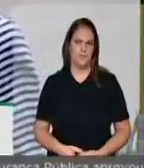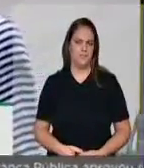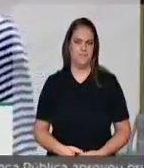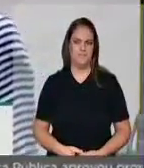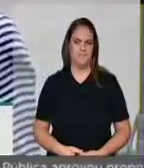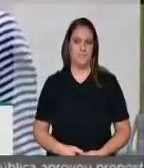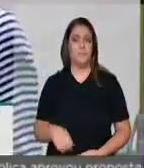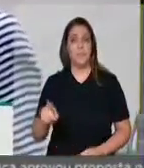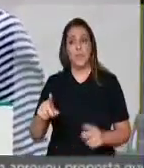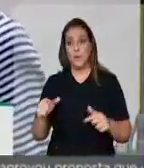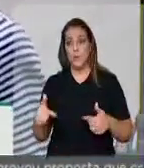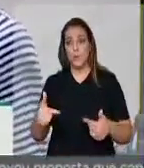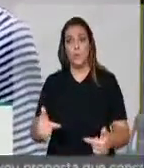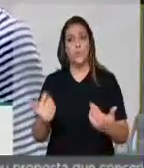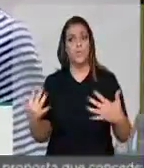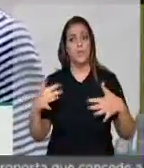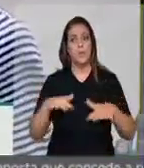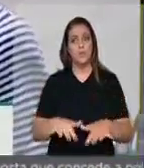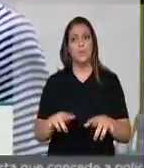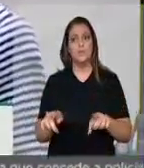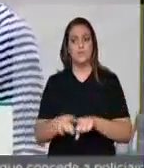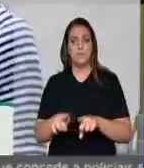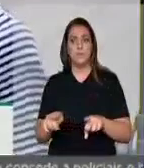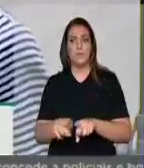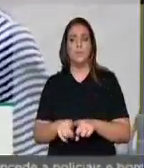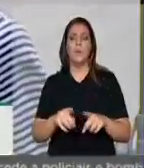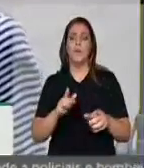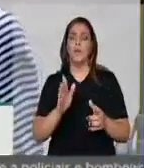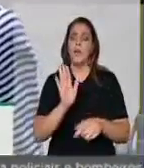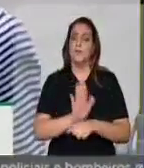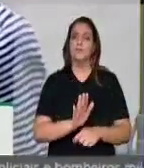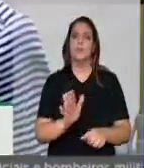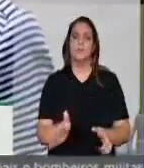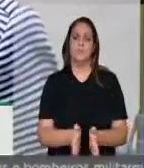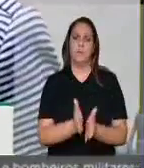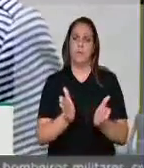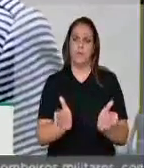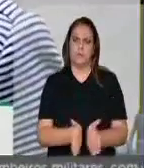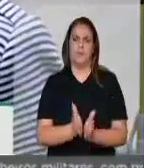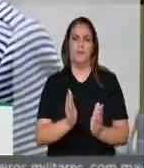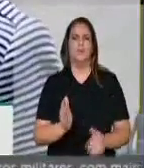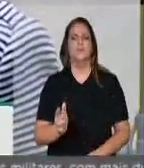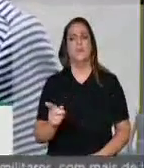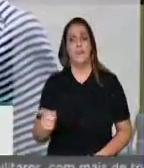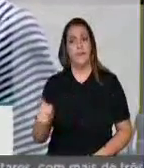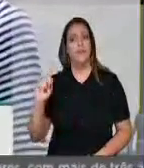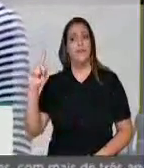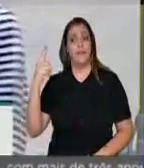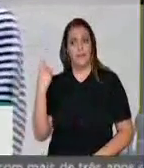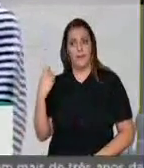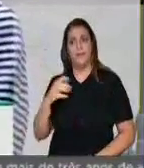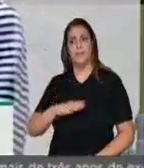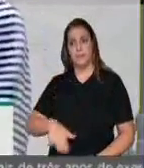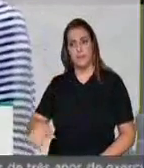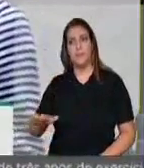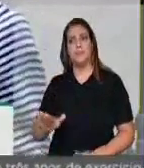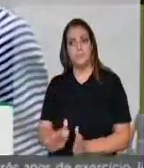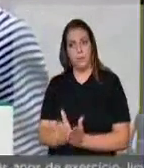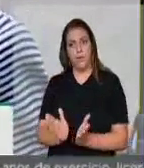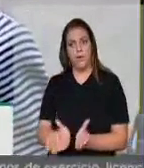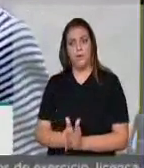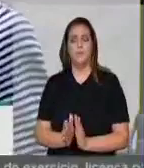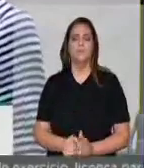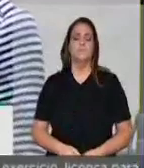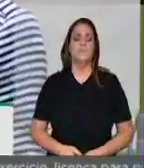batalhador pela inclusão social e pela superação da pobreza que duramente conheceu na sua infância. O